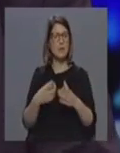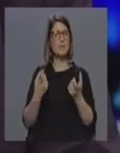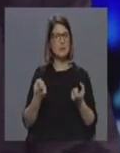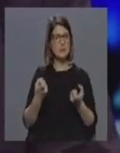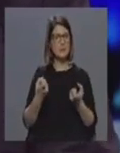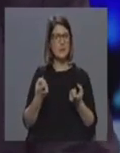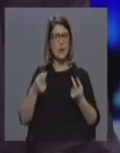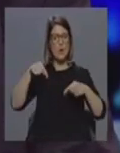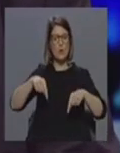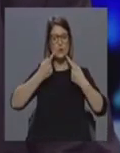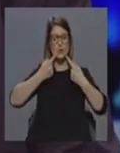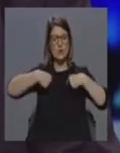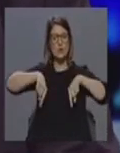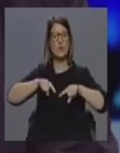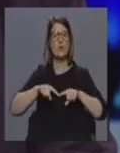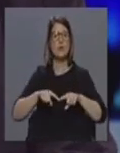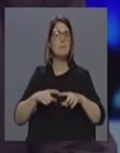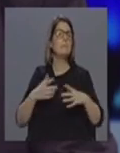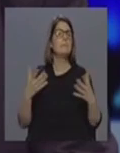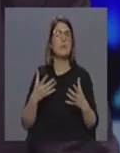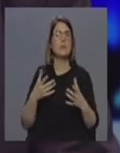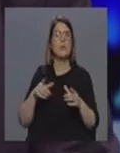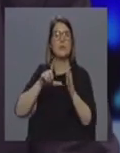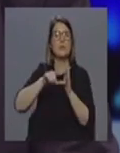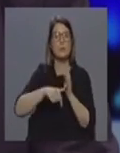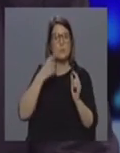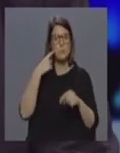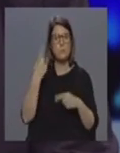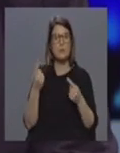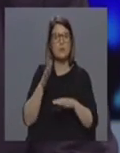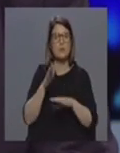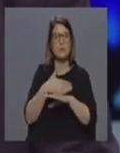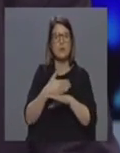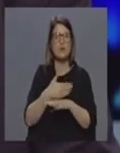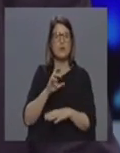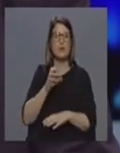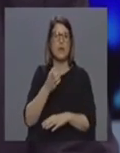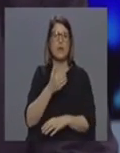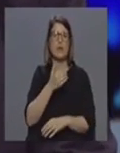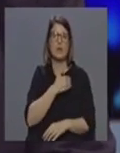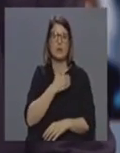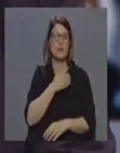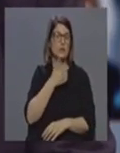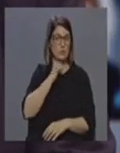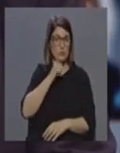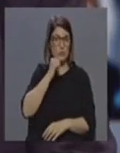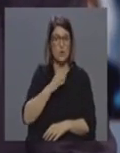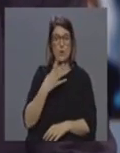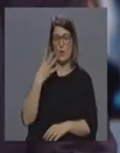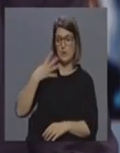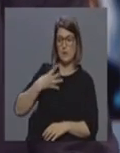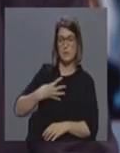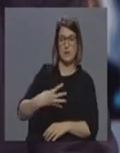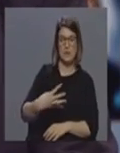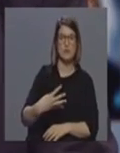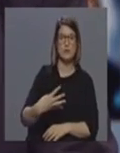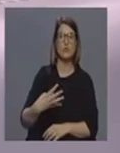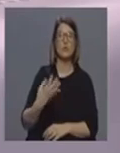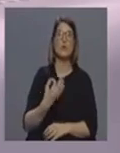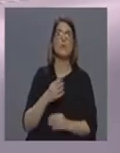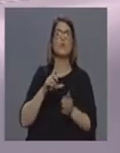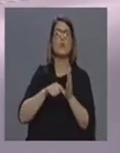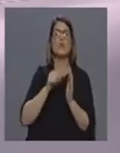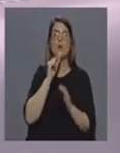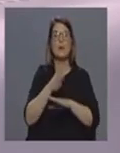de hoje foi um pouco também para demonstrarmos um projeto que a secção regional dos Açores vem a desenvolver nas últimas quatro semanas Nós demos o nome de